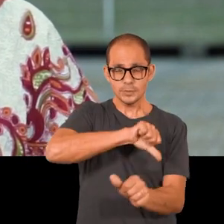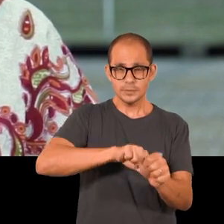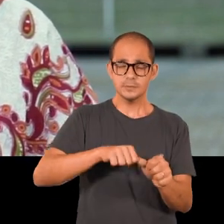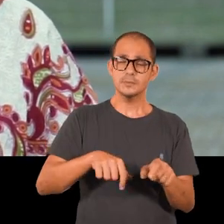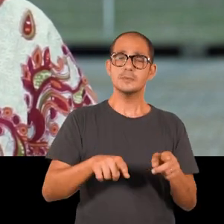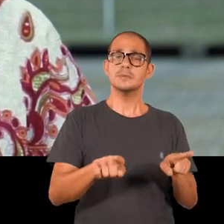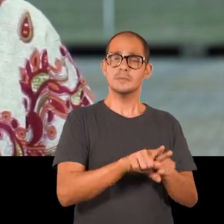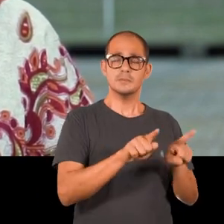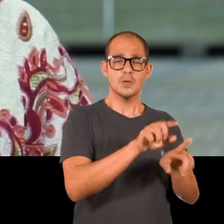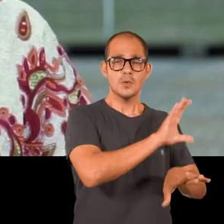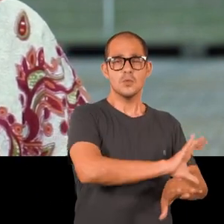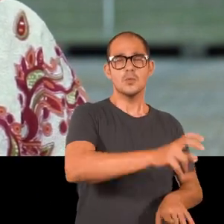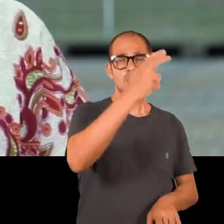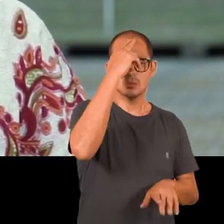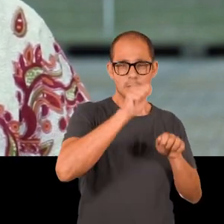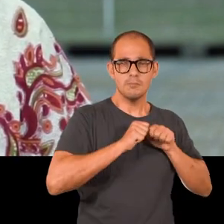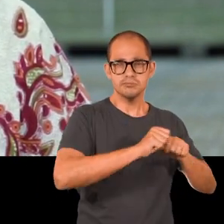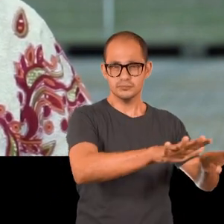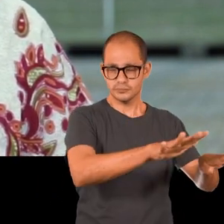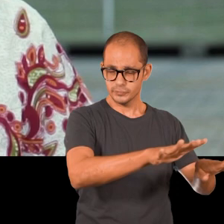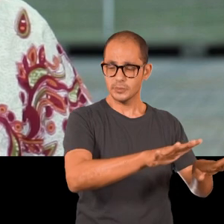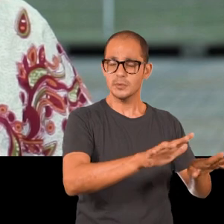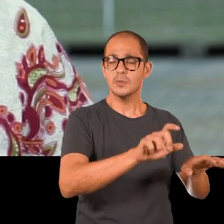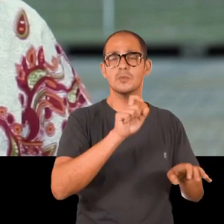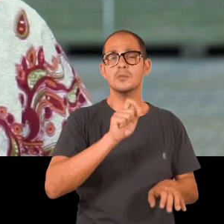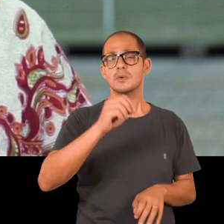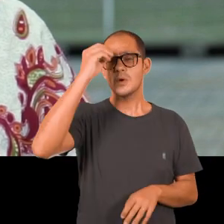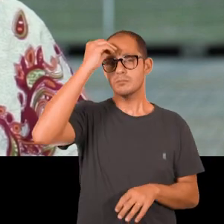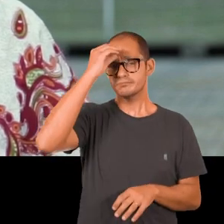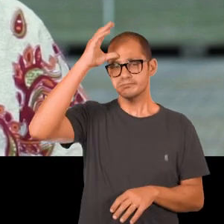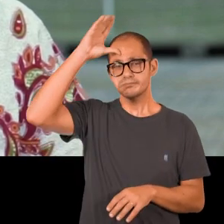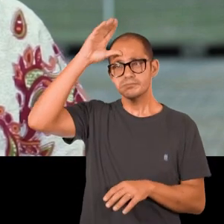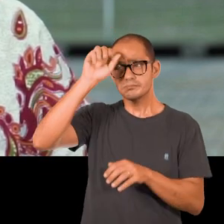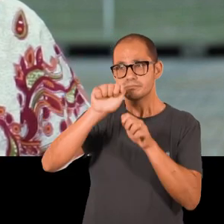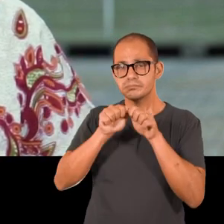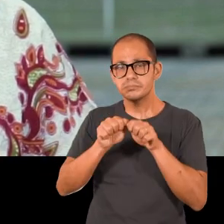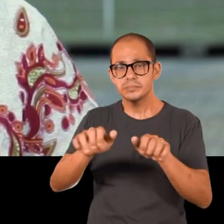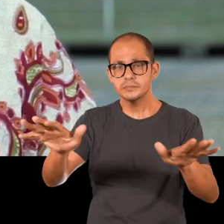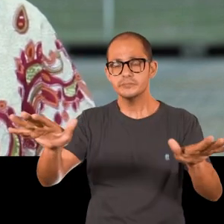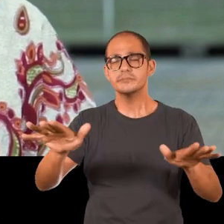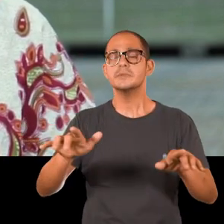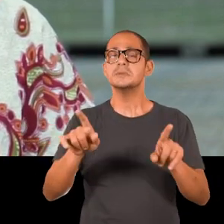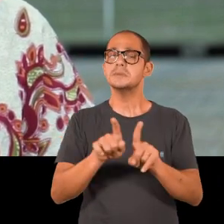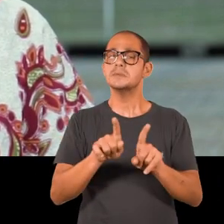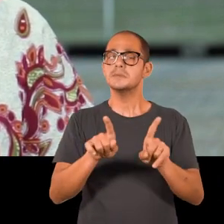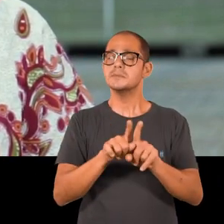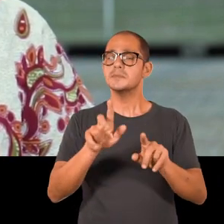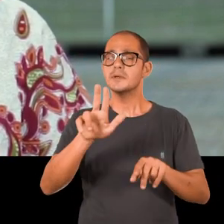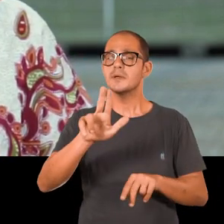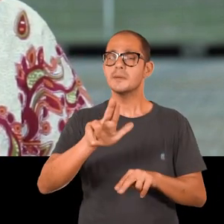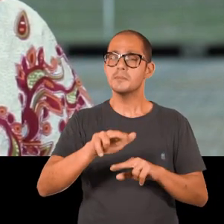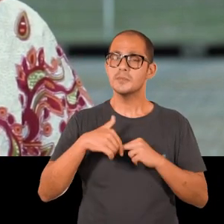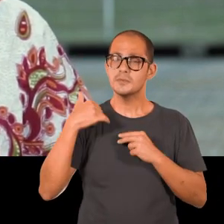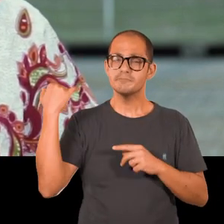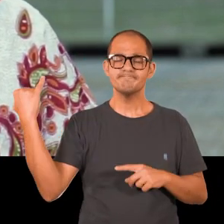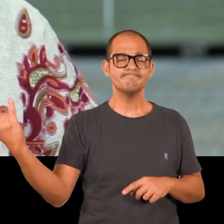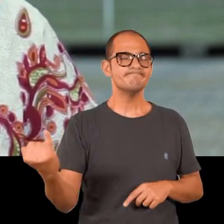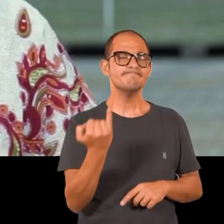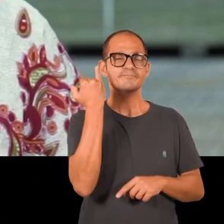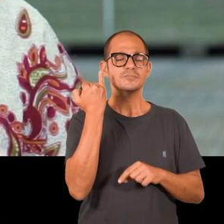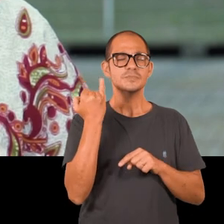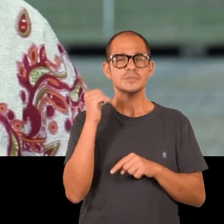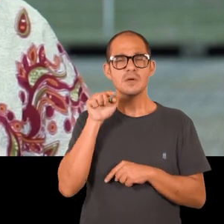disseminação da cultura, onde se espalha a sabedoria. E é importante a universidade